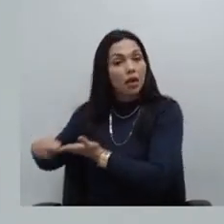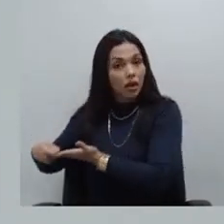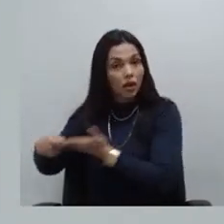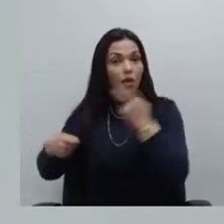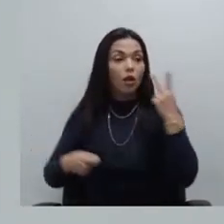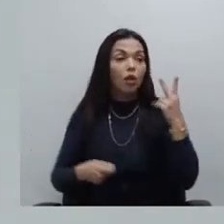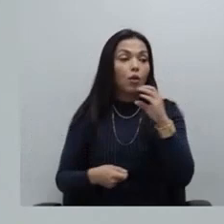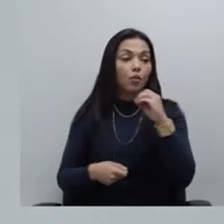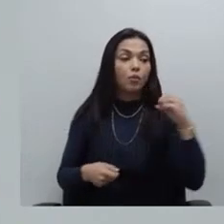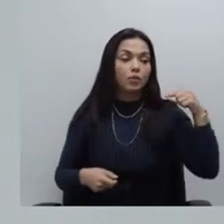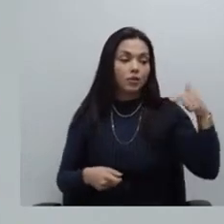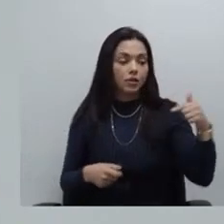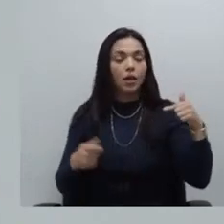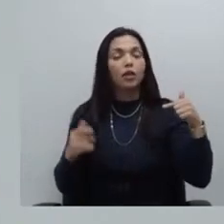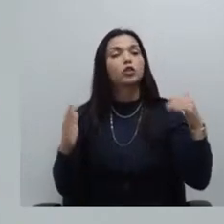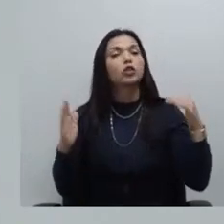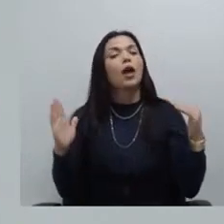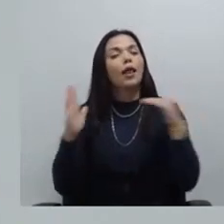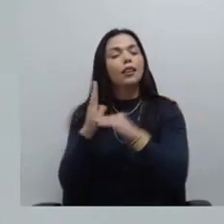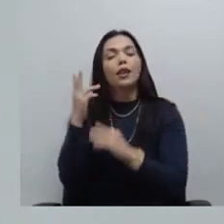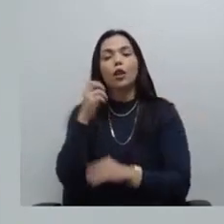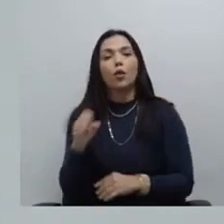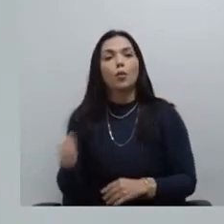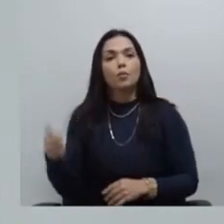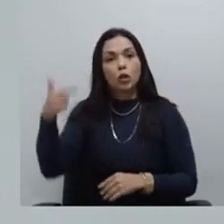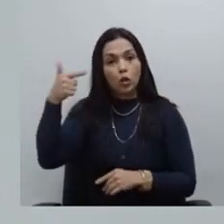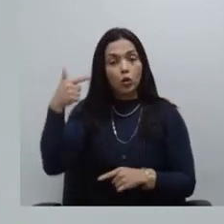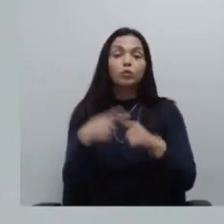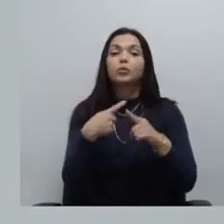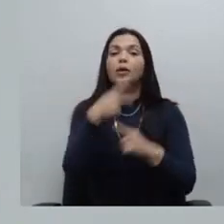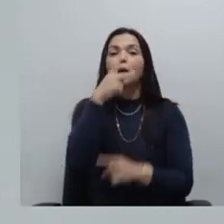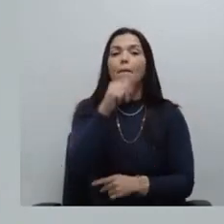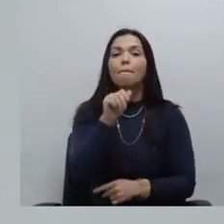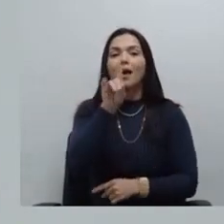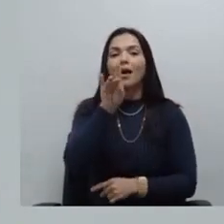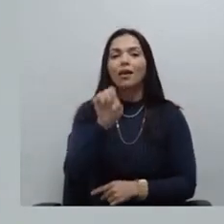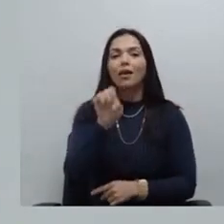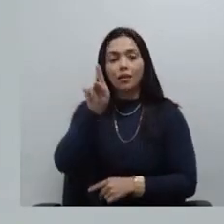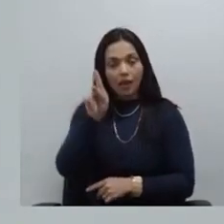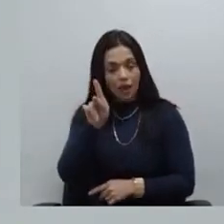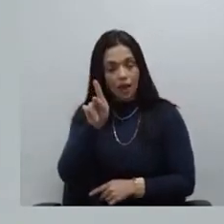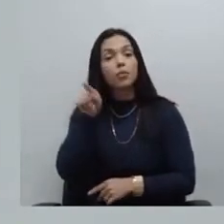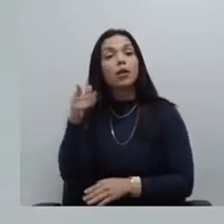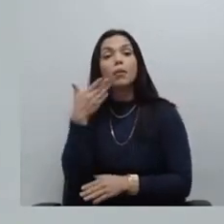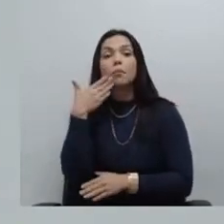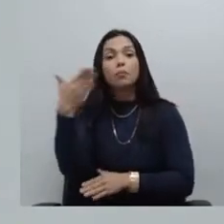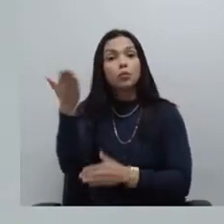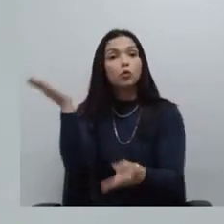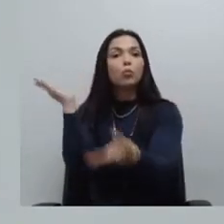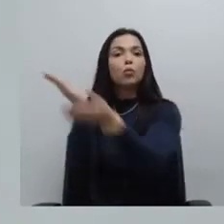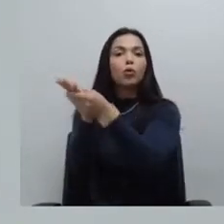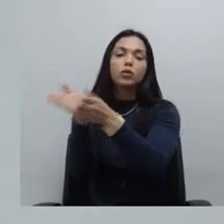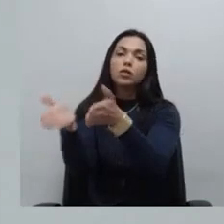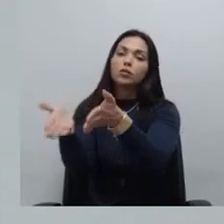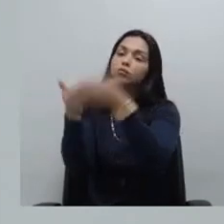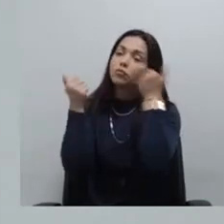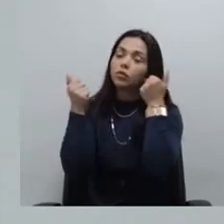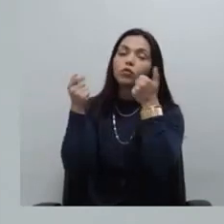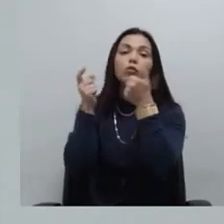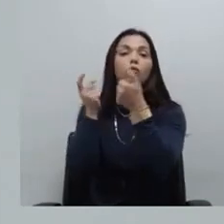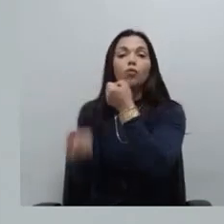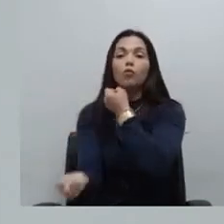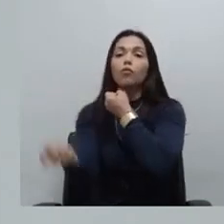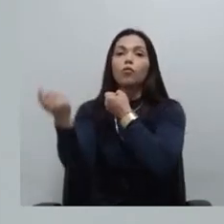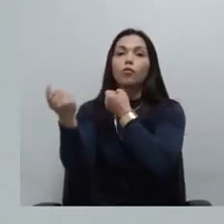2012 2012 é quando a APADEP ingressa com a ação pleiteando a desvinculação dos defensores e defensoras públicas do Estado de São